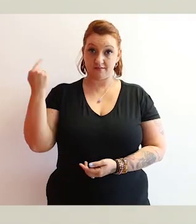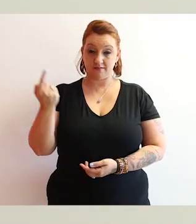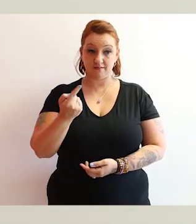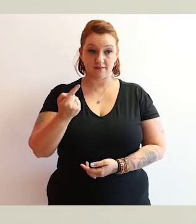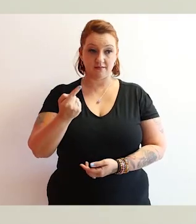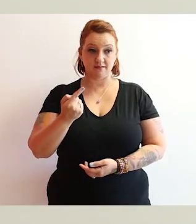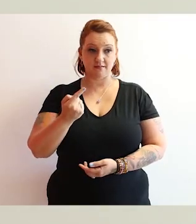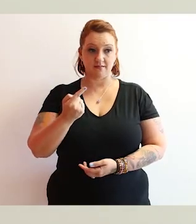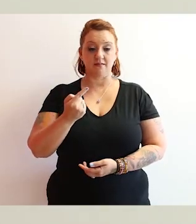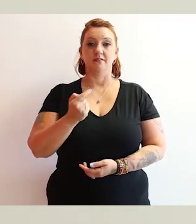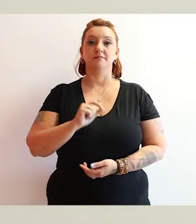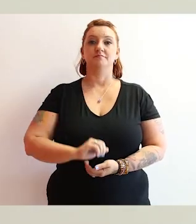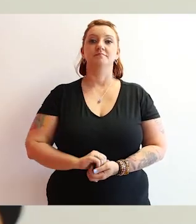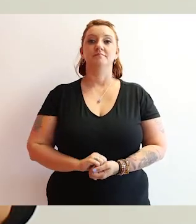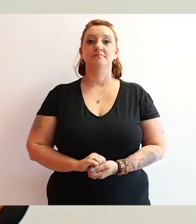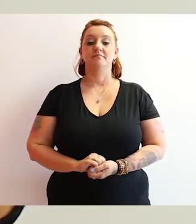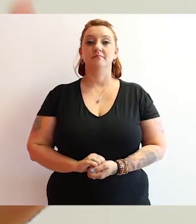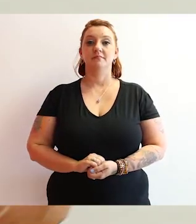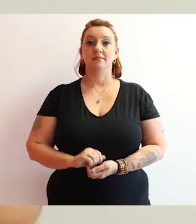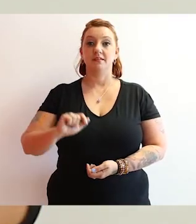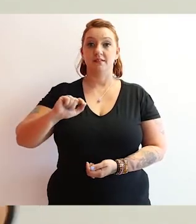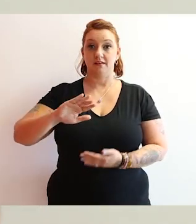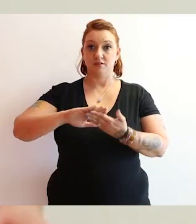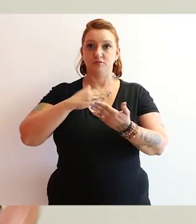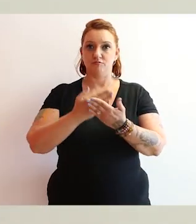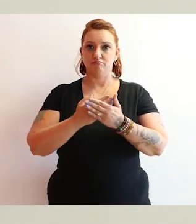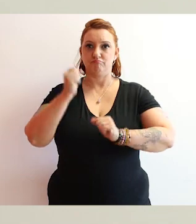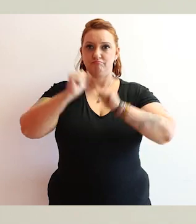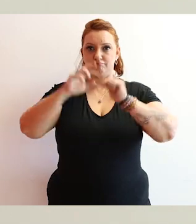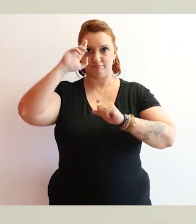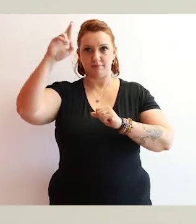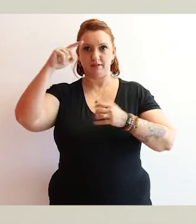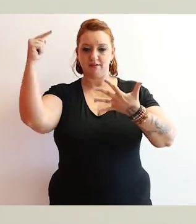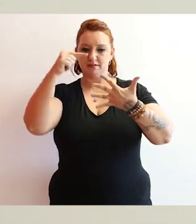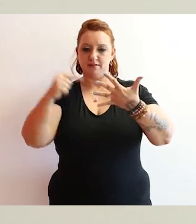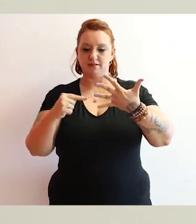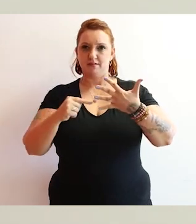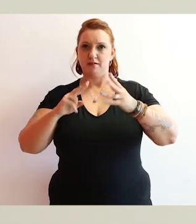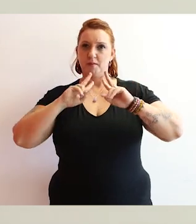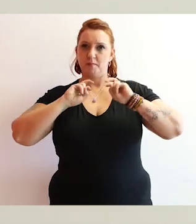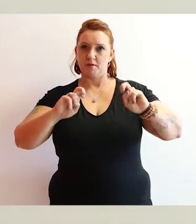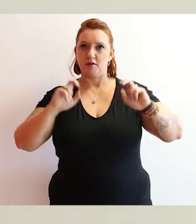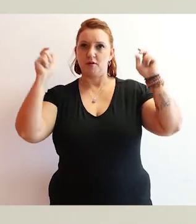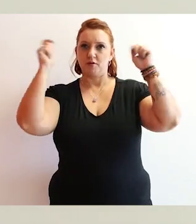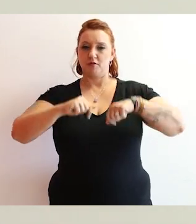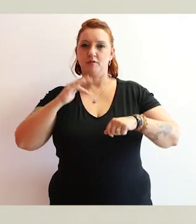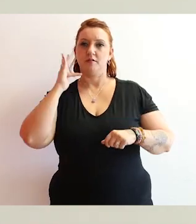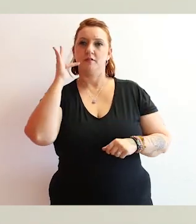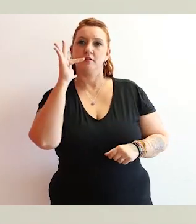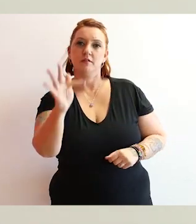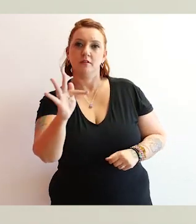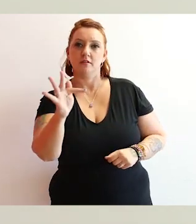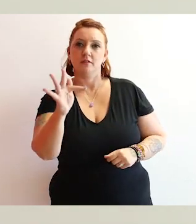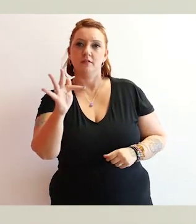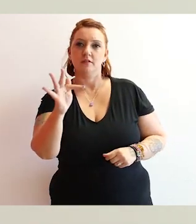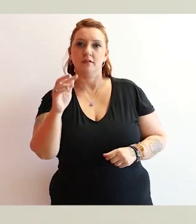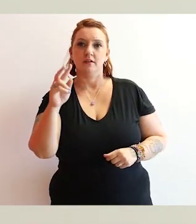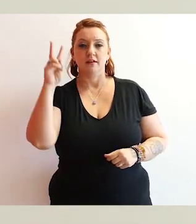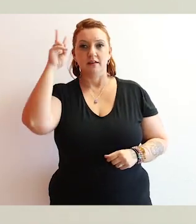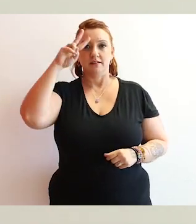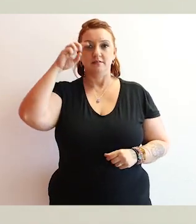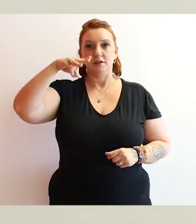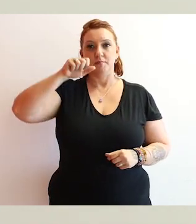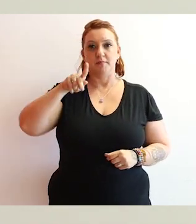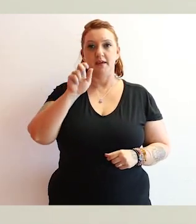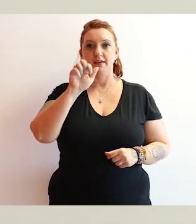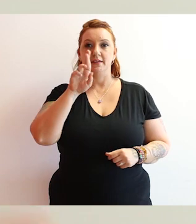Na ESE a gente tem uma disciplina com esse olhar de competência do futuro, de future skills, que se chama Storymakers. Então, como que eu sei contar